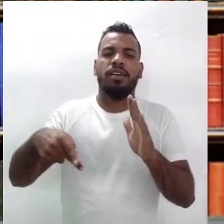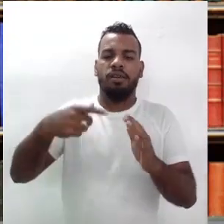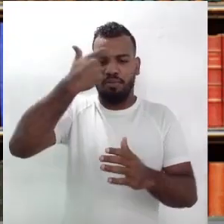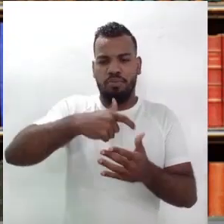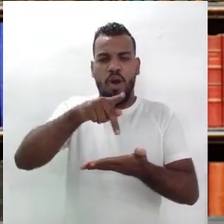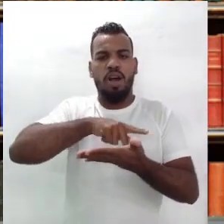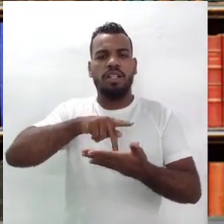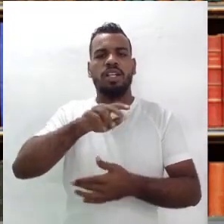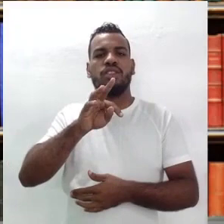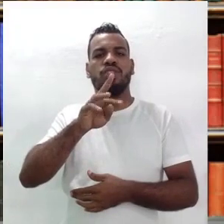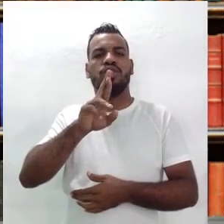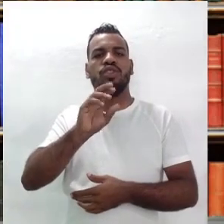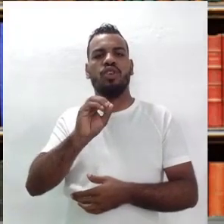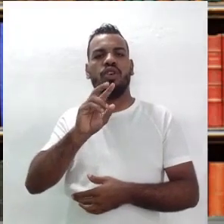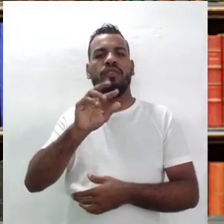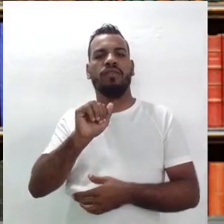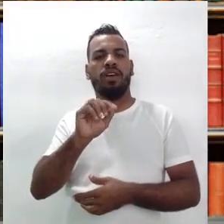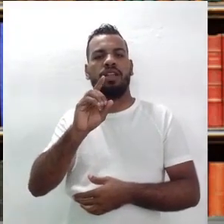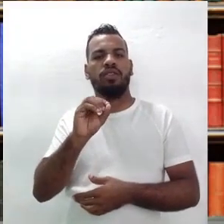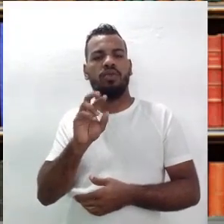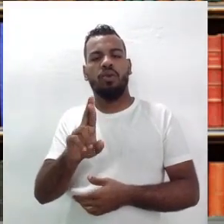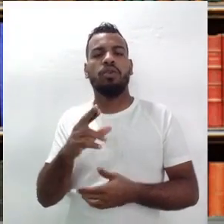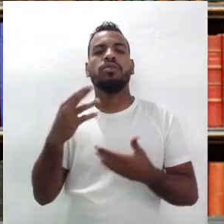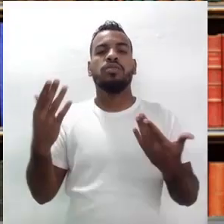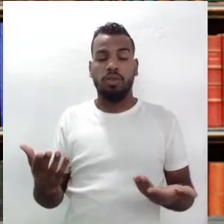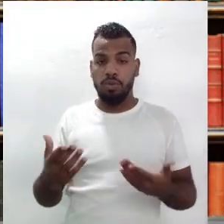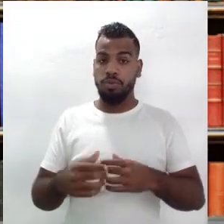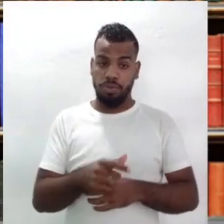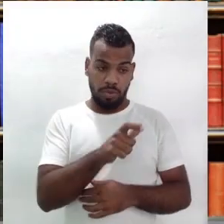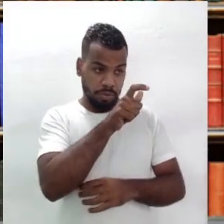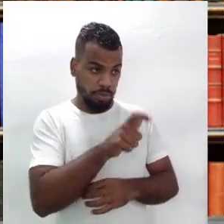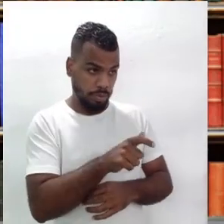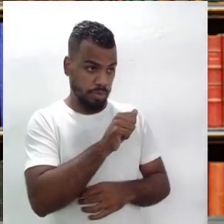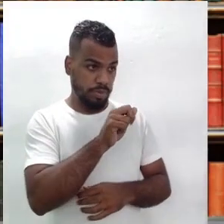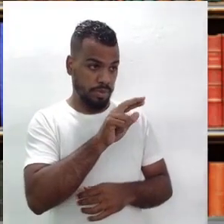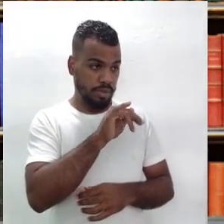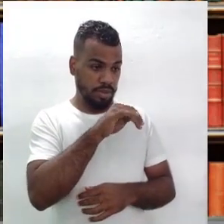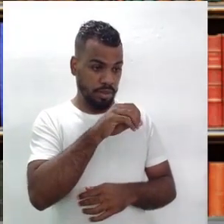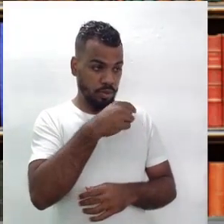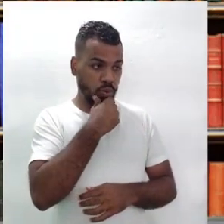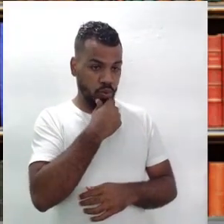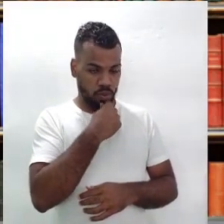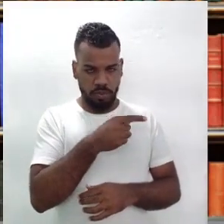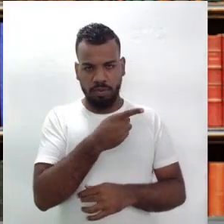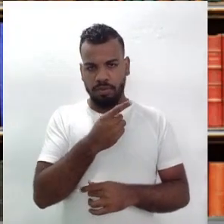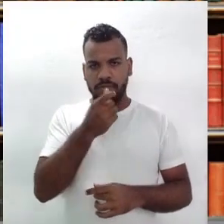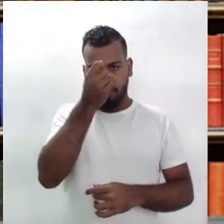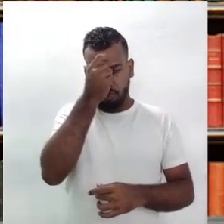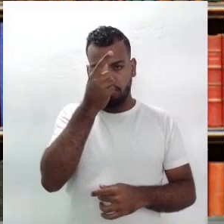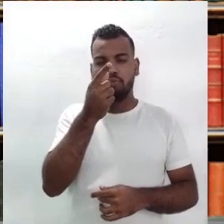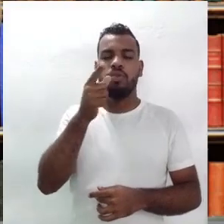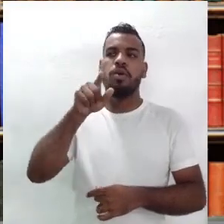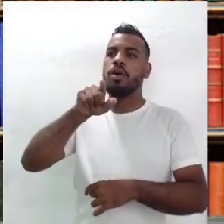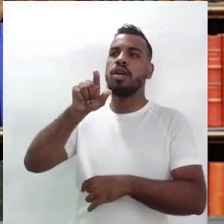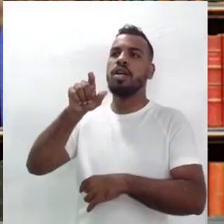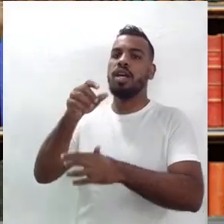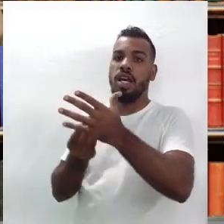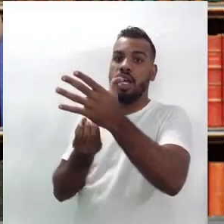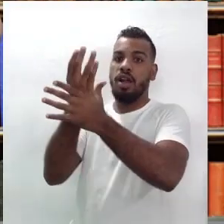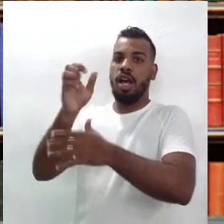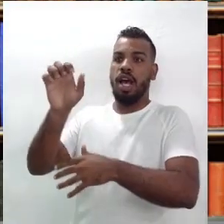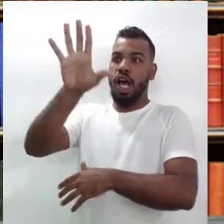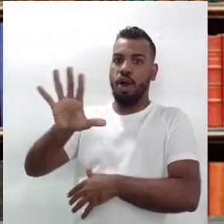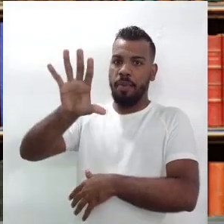Então, vai buscar, Ariano vai buscar essa origem europeia e ibérica para